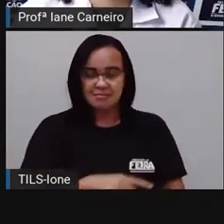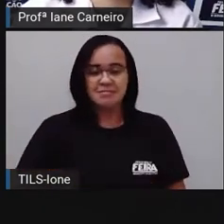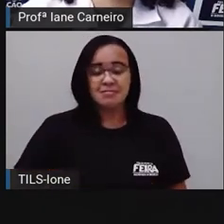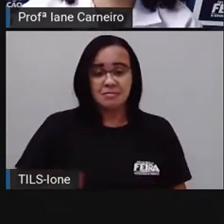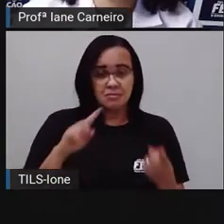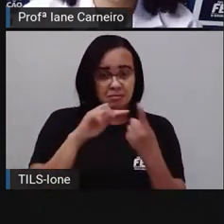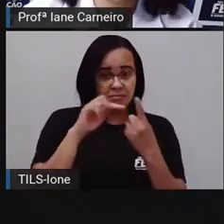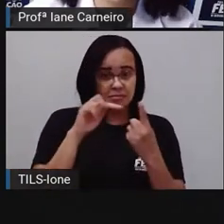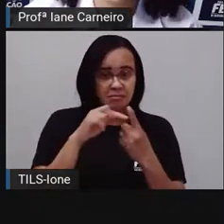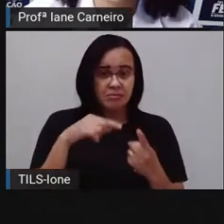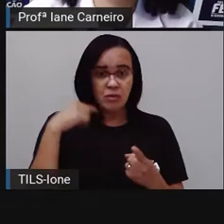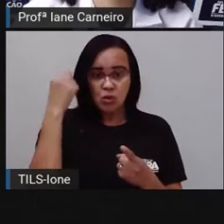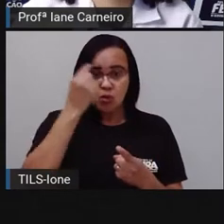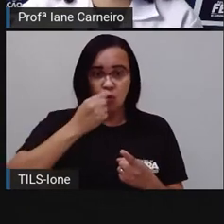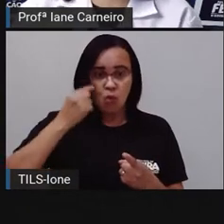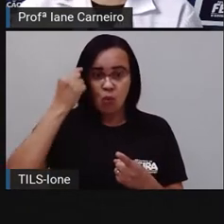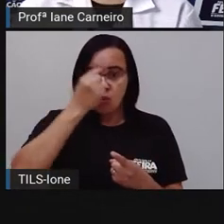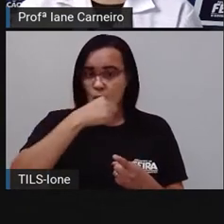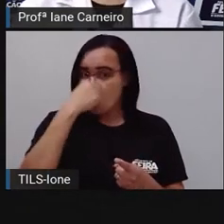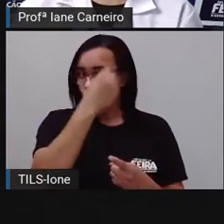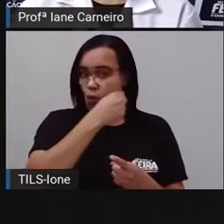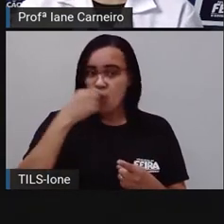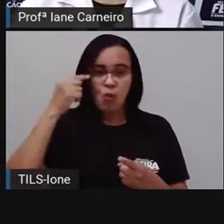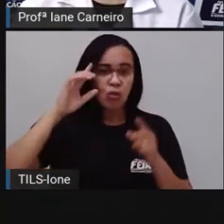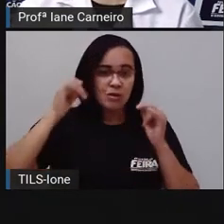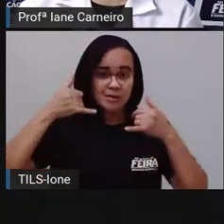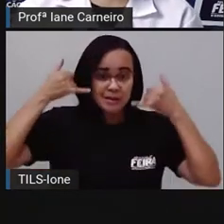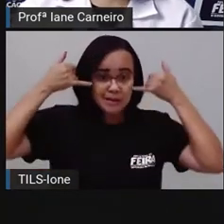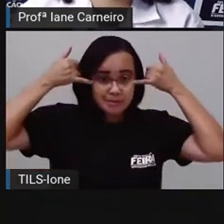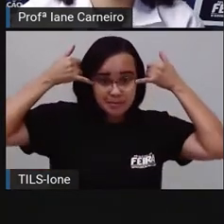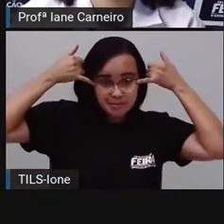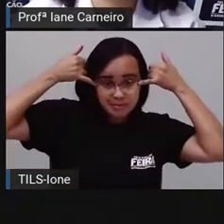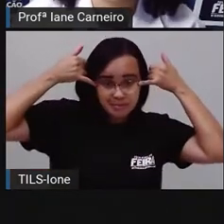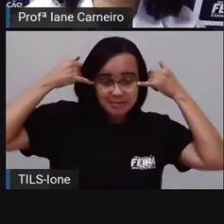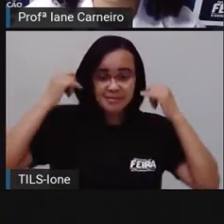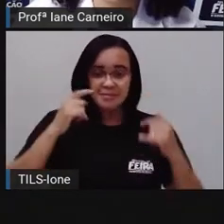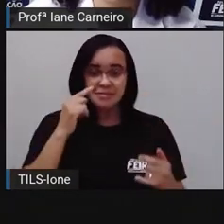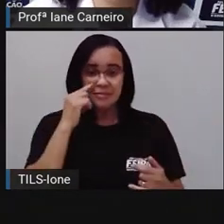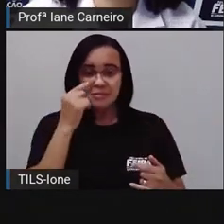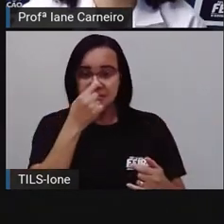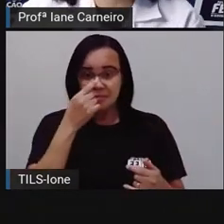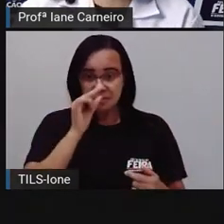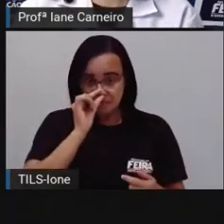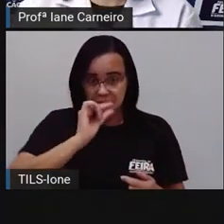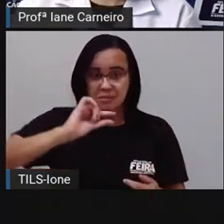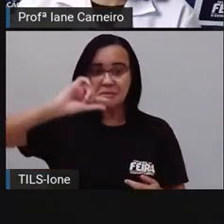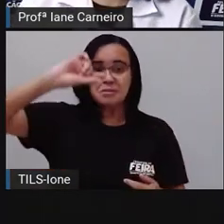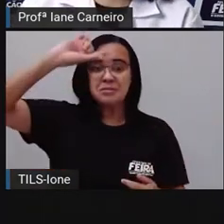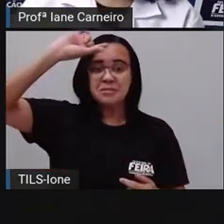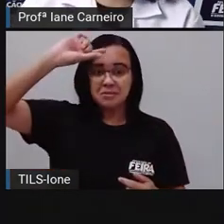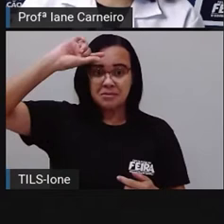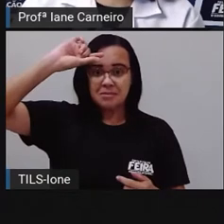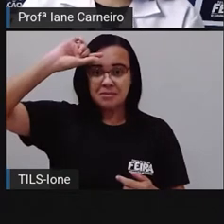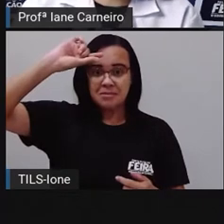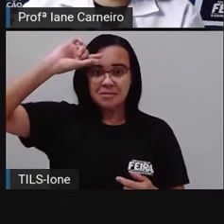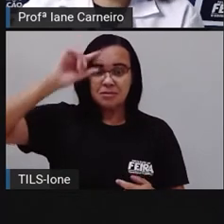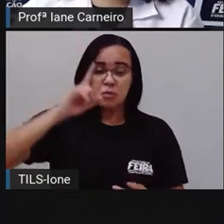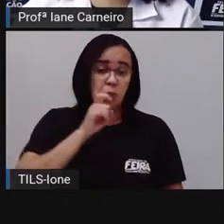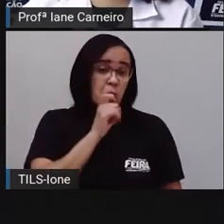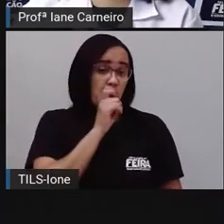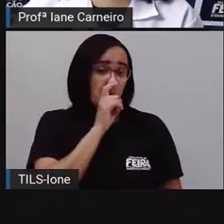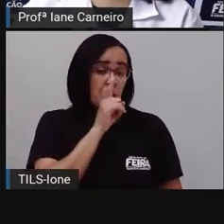Olho redondo, olho puxado, nariz pontudo ou arrebitado.